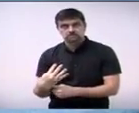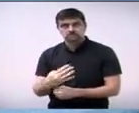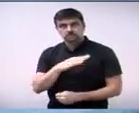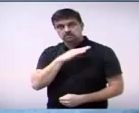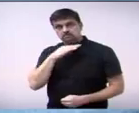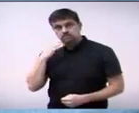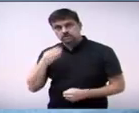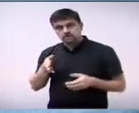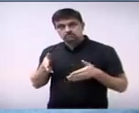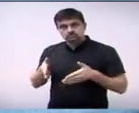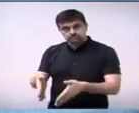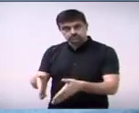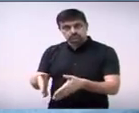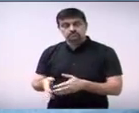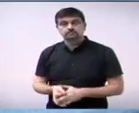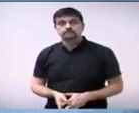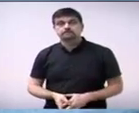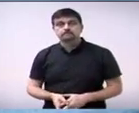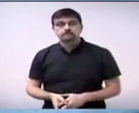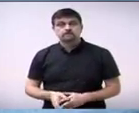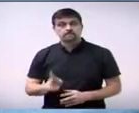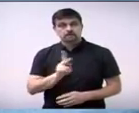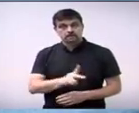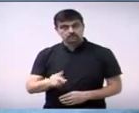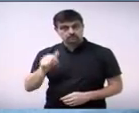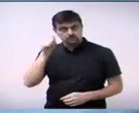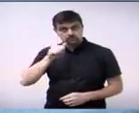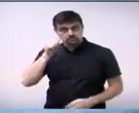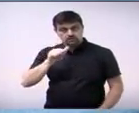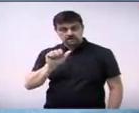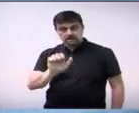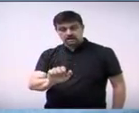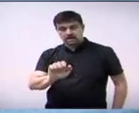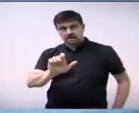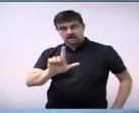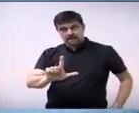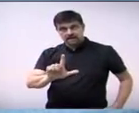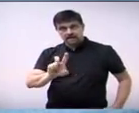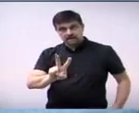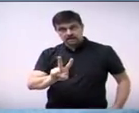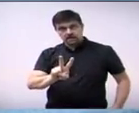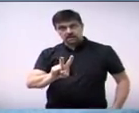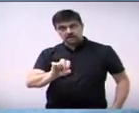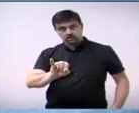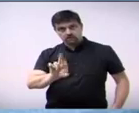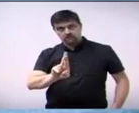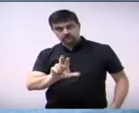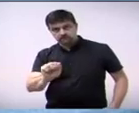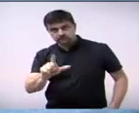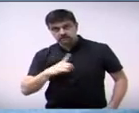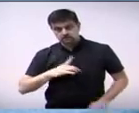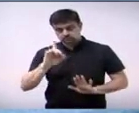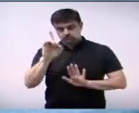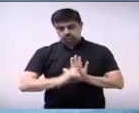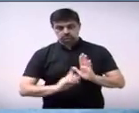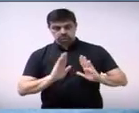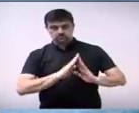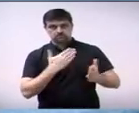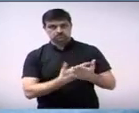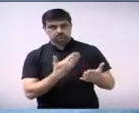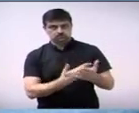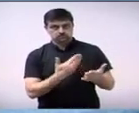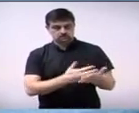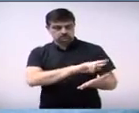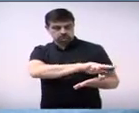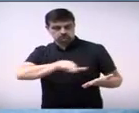A professora Elvira, frente à direção dessas escolas que foram salientadas aqui,